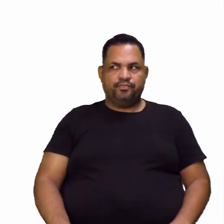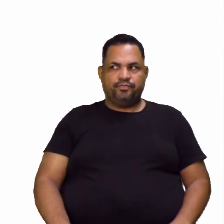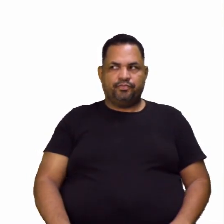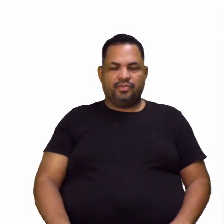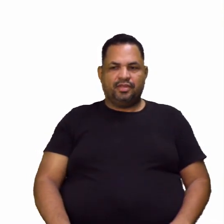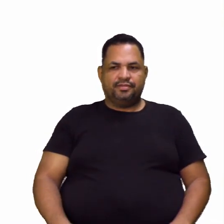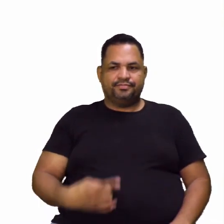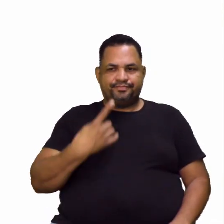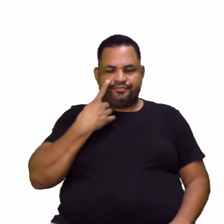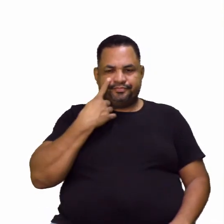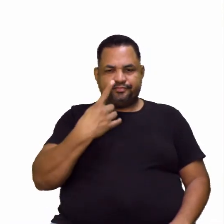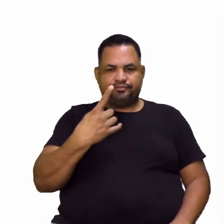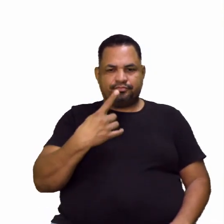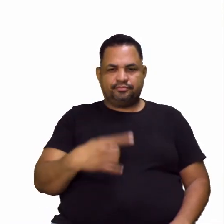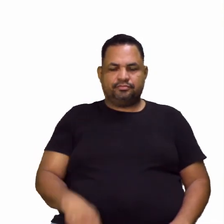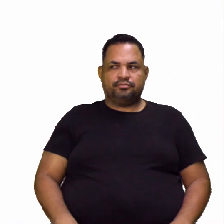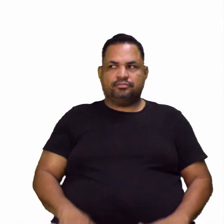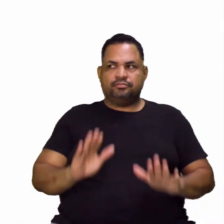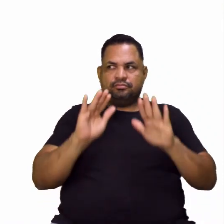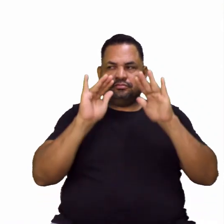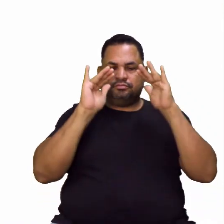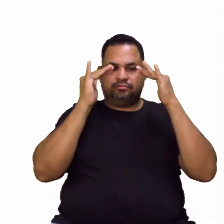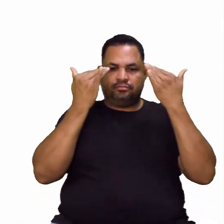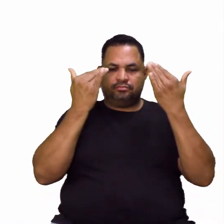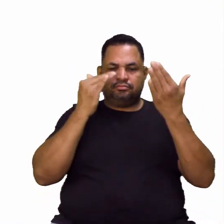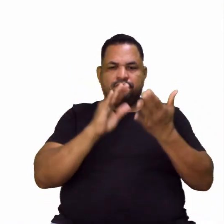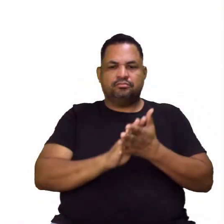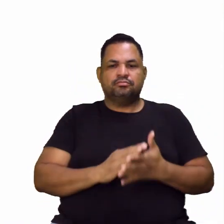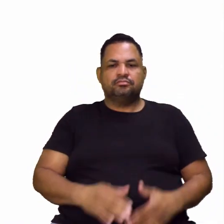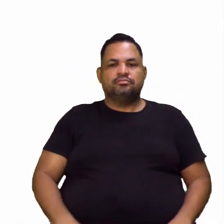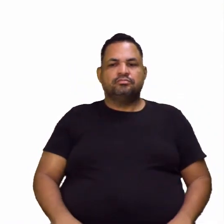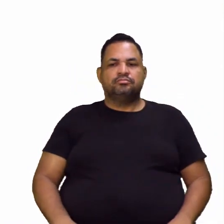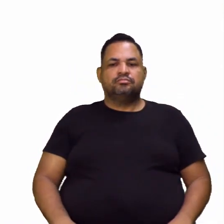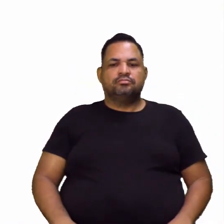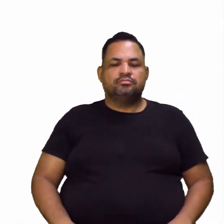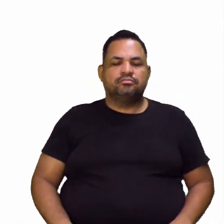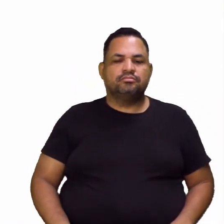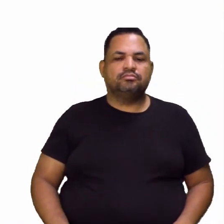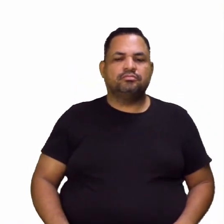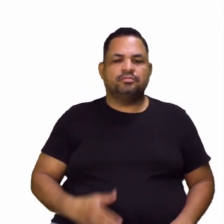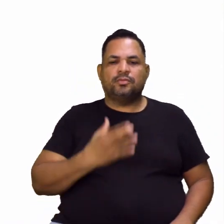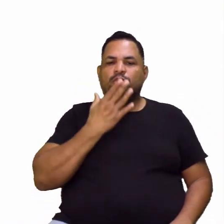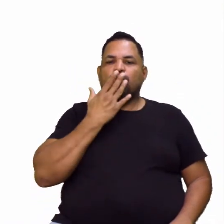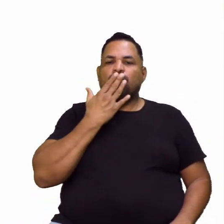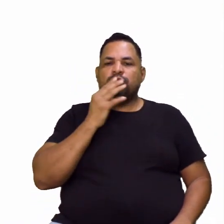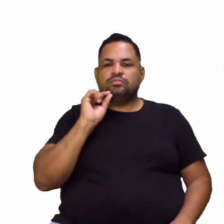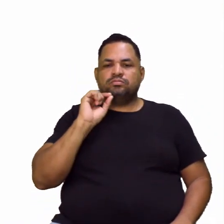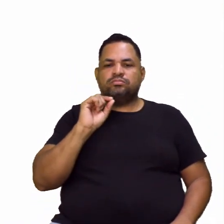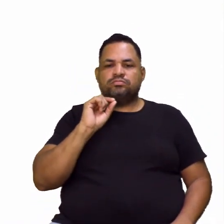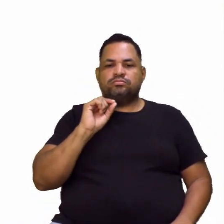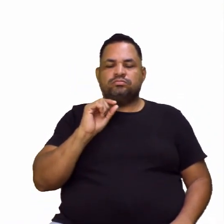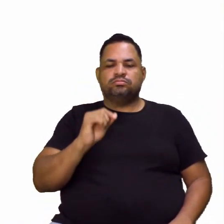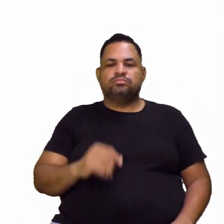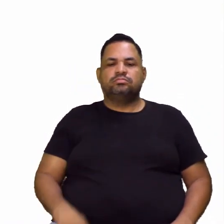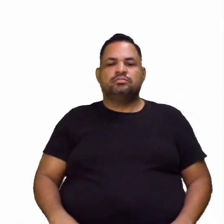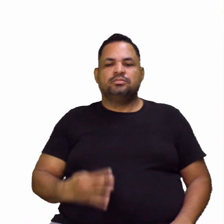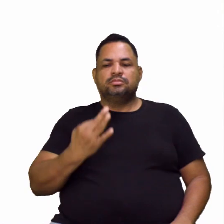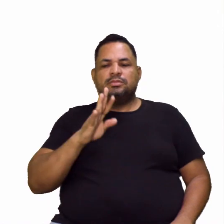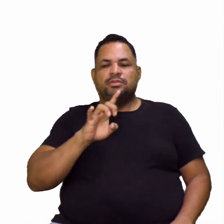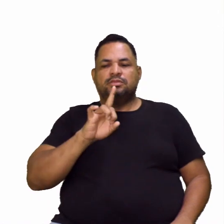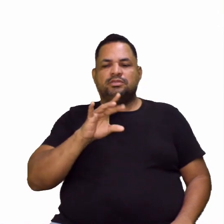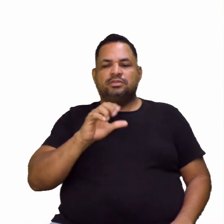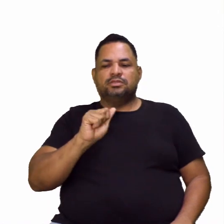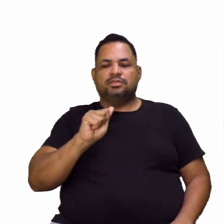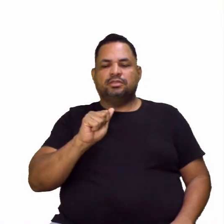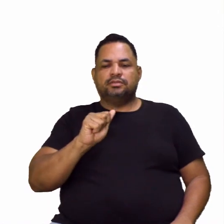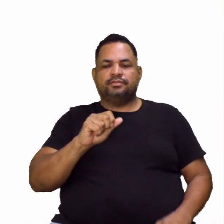Vocês viram lá que eu falei assim, preste atenção nessa tela, nas cores, o que a Tarsila fez. Então,